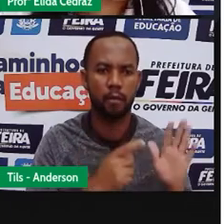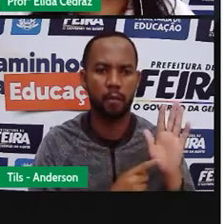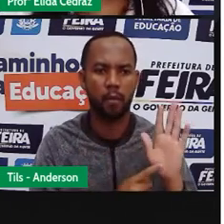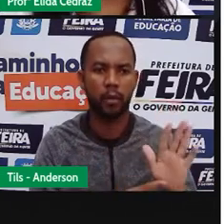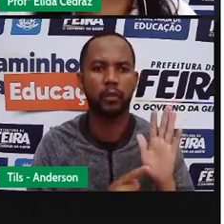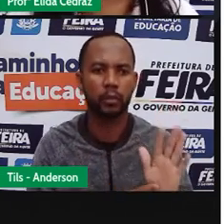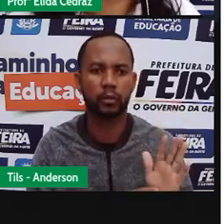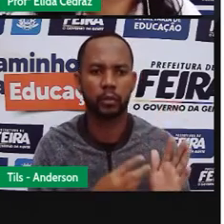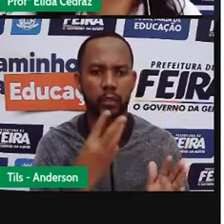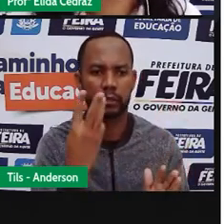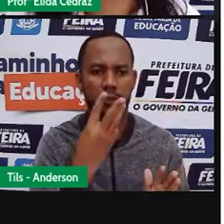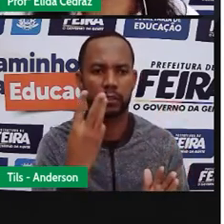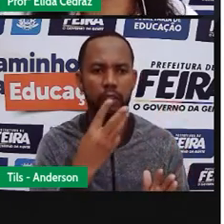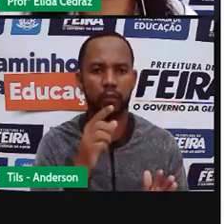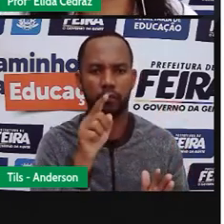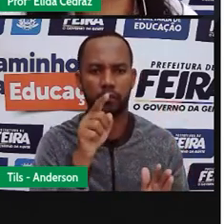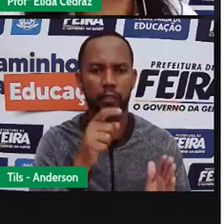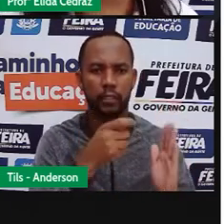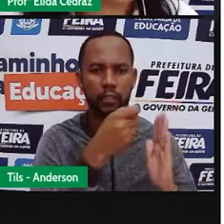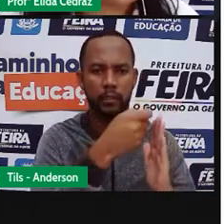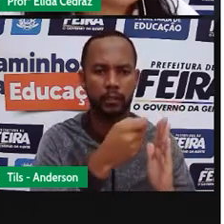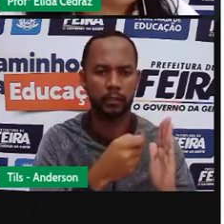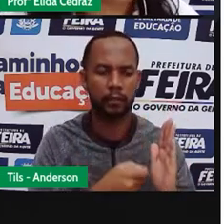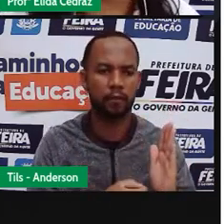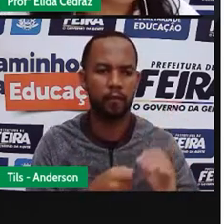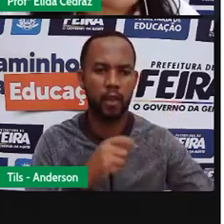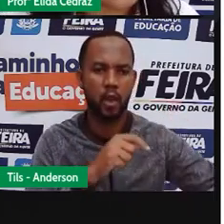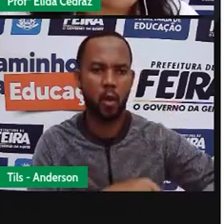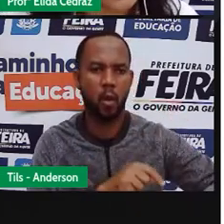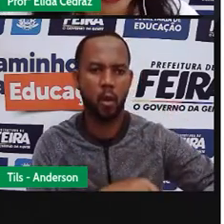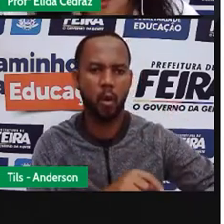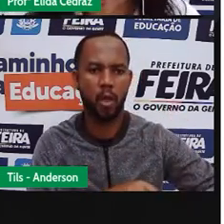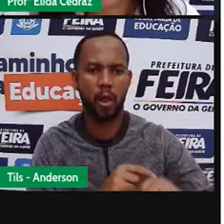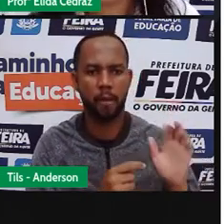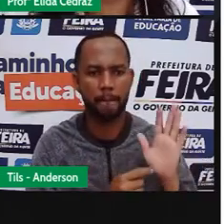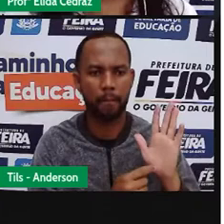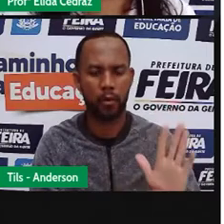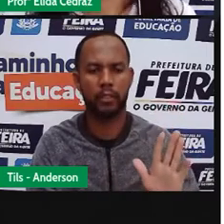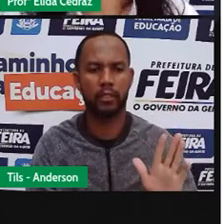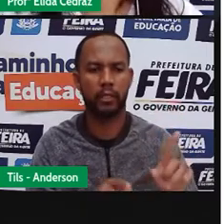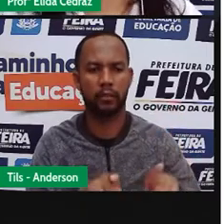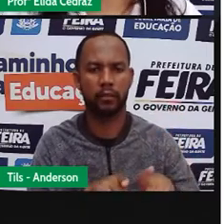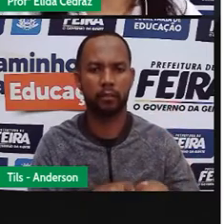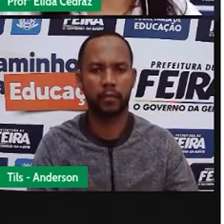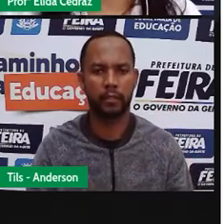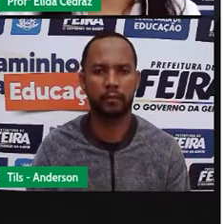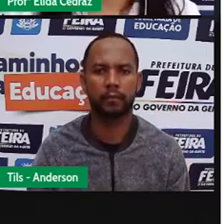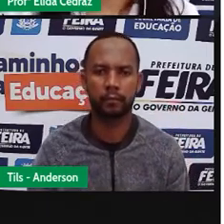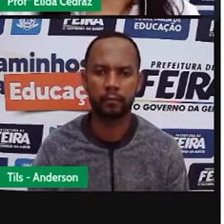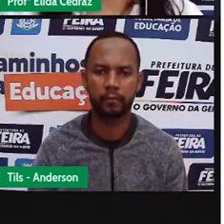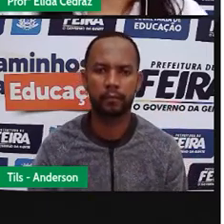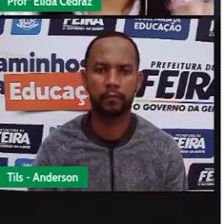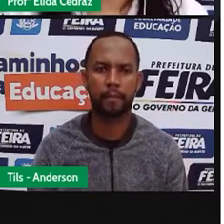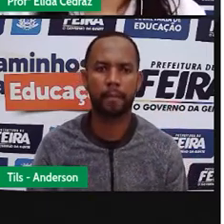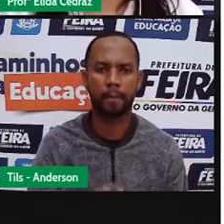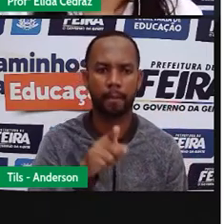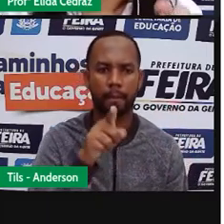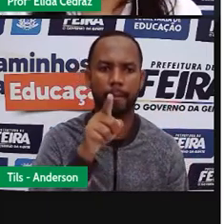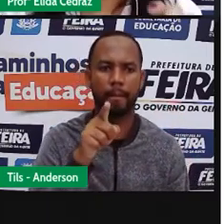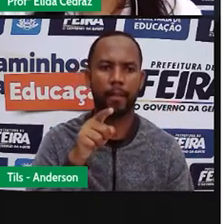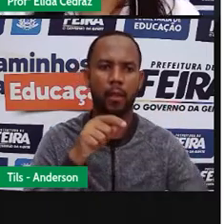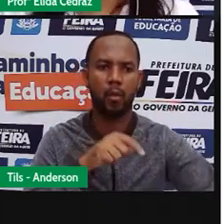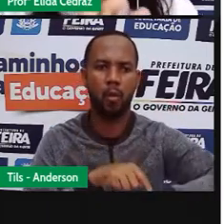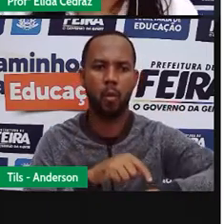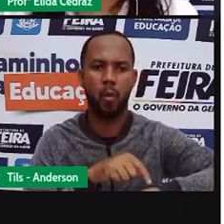escrever a hora que está sendo mostrada no relógio. Aqui as